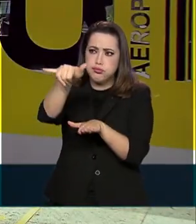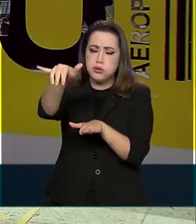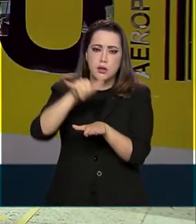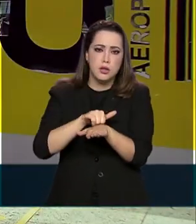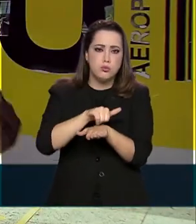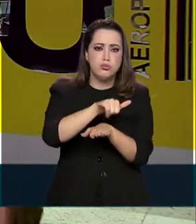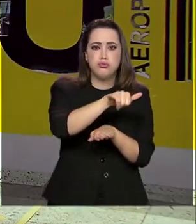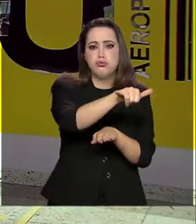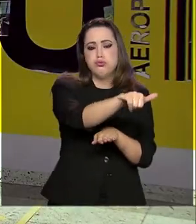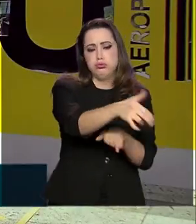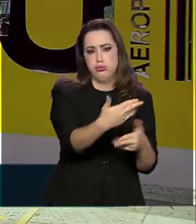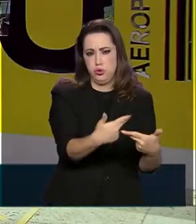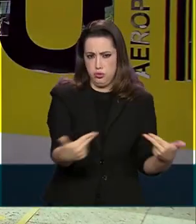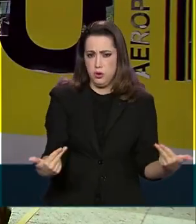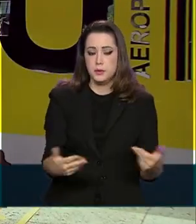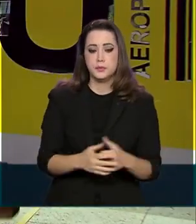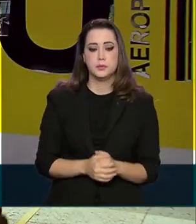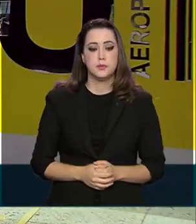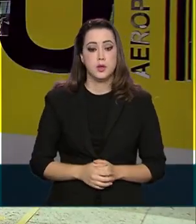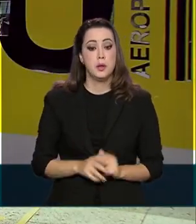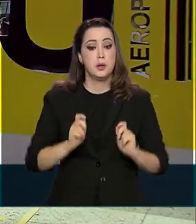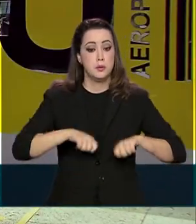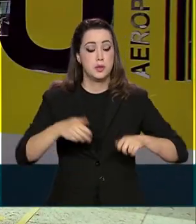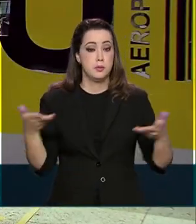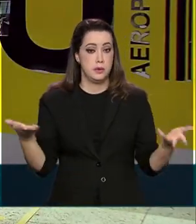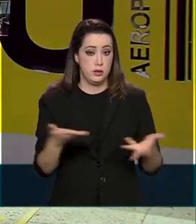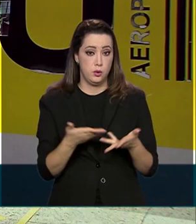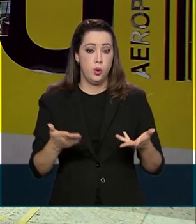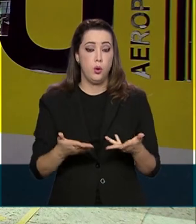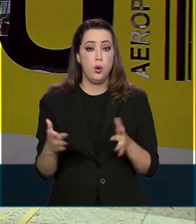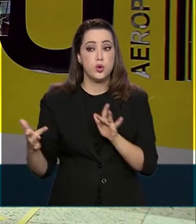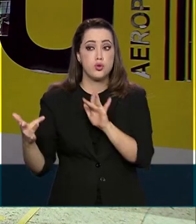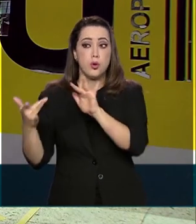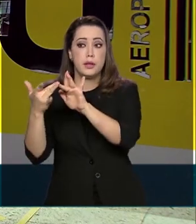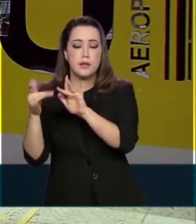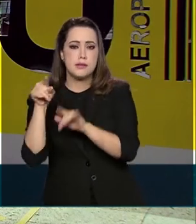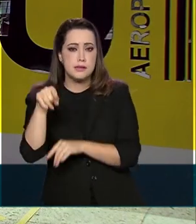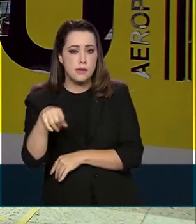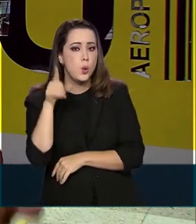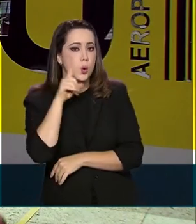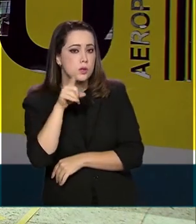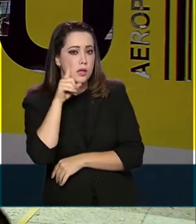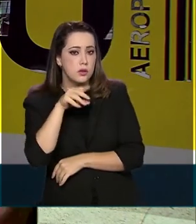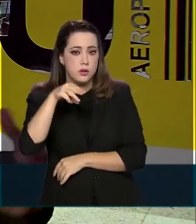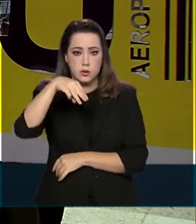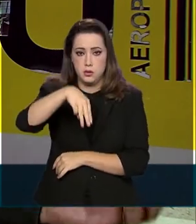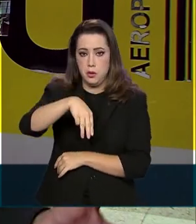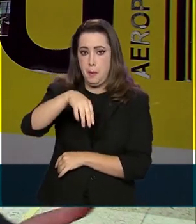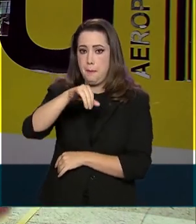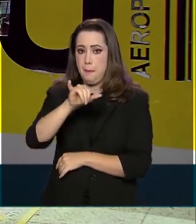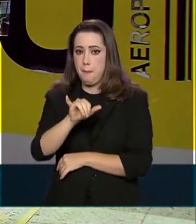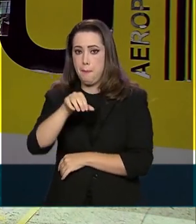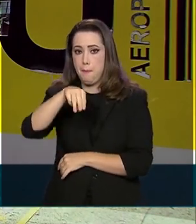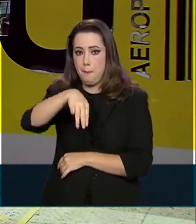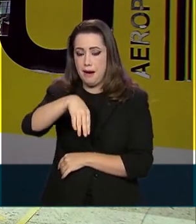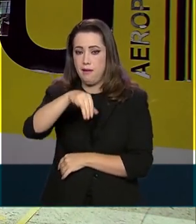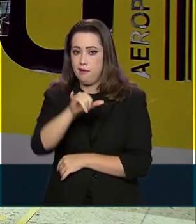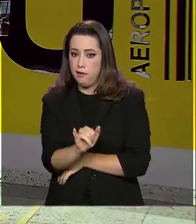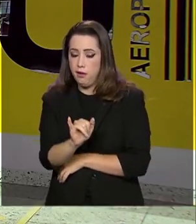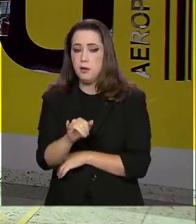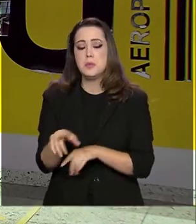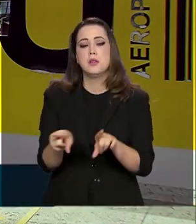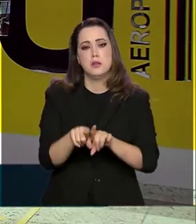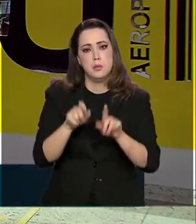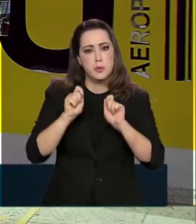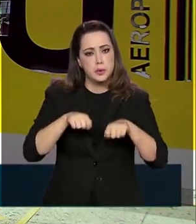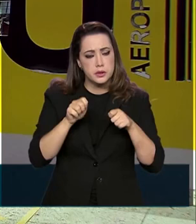termos a ligação com o Miami, que hoje é um grande polo de carga, e também termos a saída daqui. Fazemos a captação na